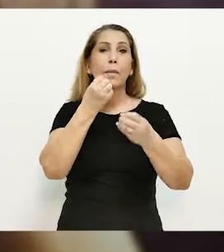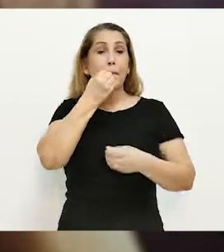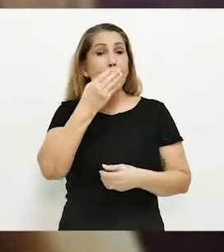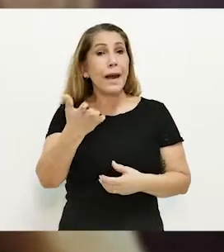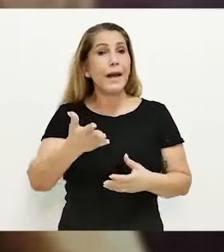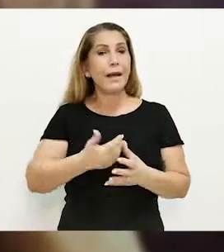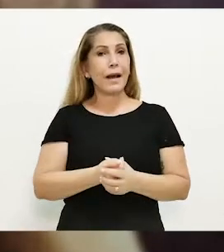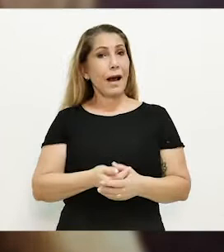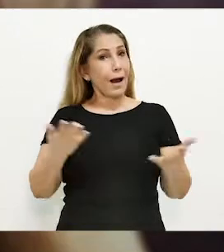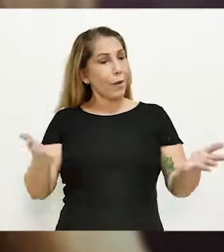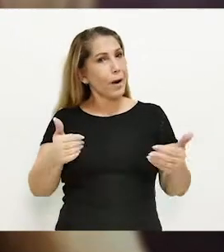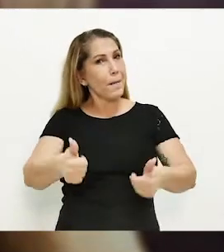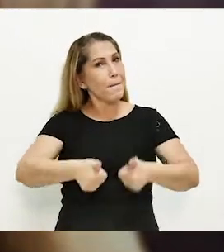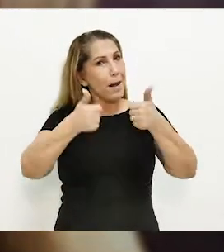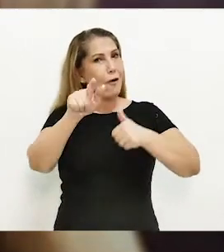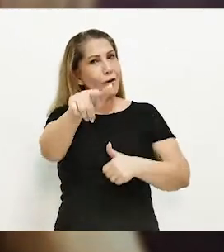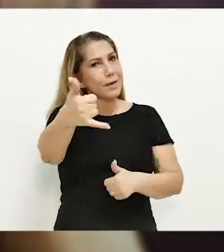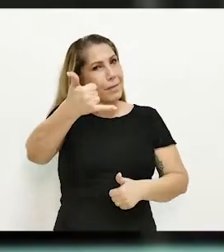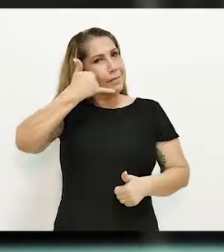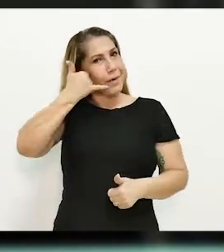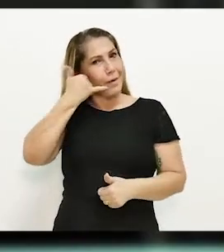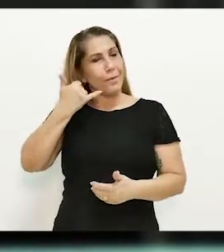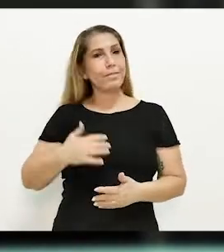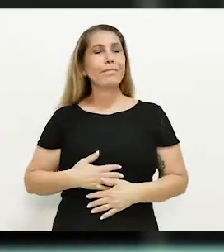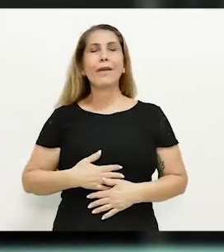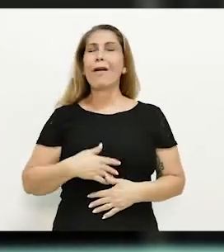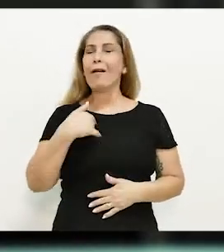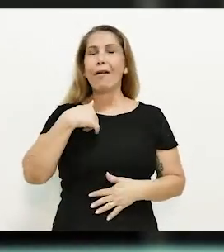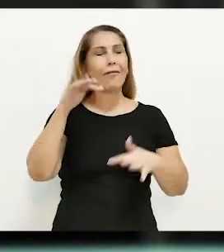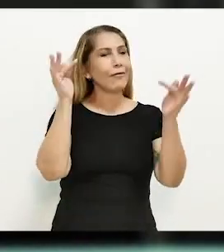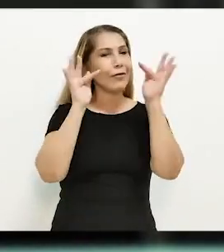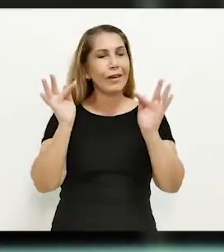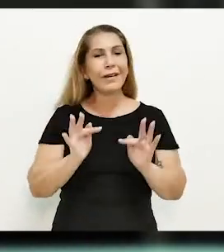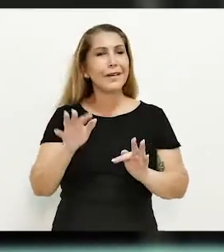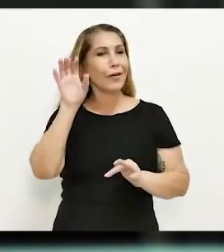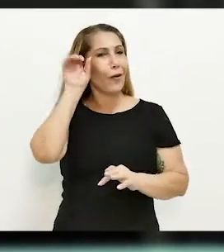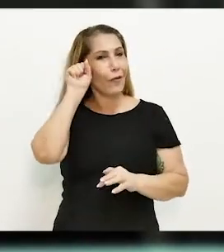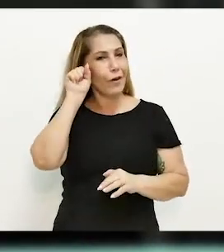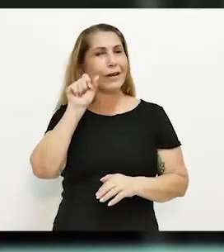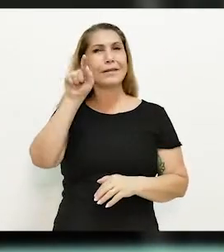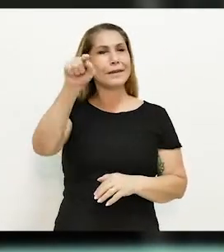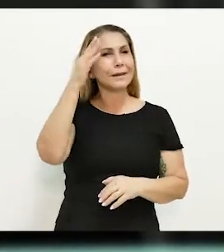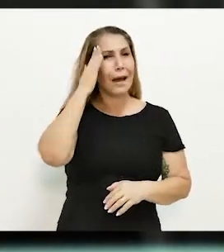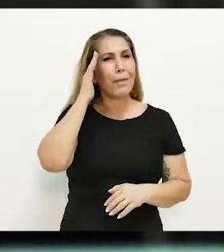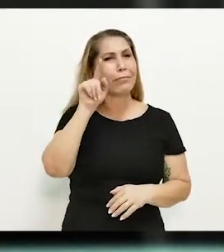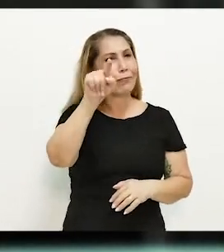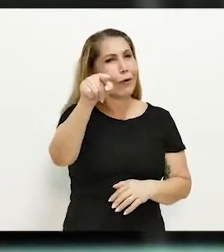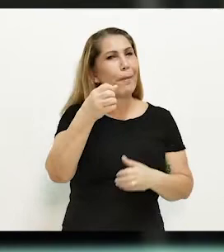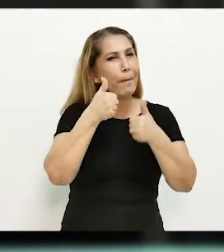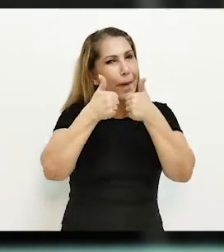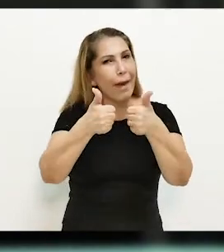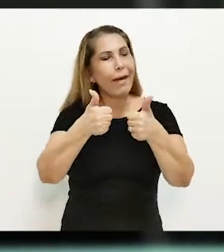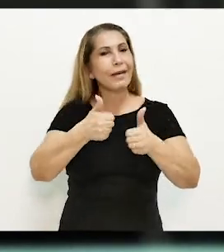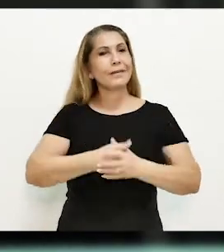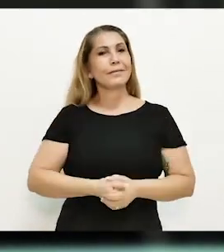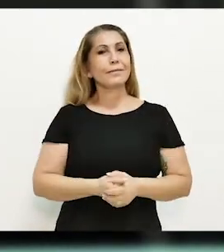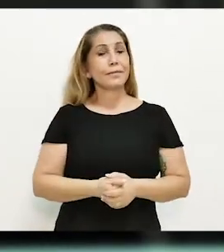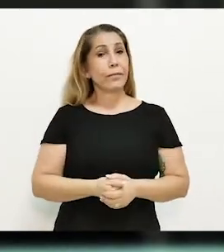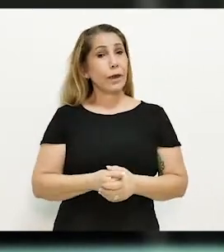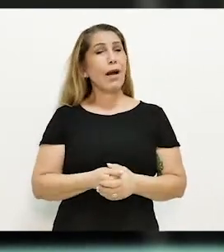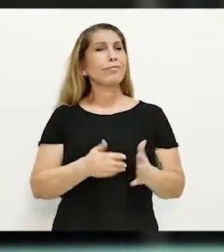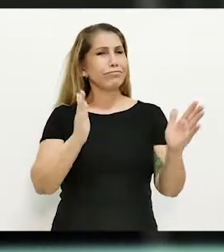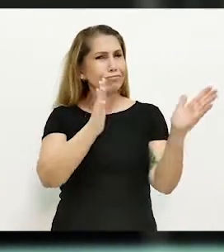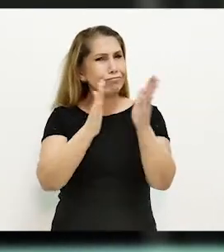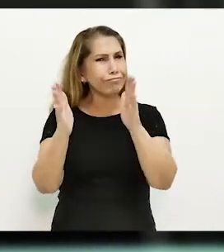Tá tudo bem? Melhor agora com sua ligação. Eu fico feliz de ouvir isso, viu Dona Rosa, saber que tá tudo bem por aí. Nós estamos